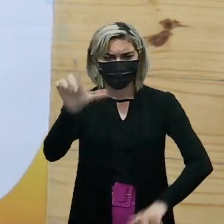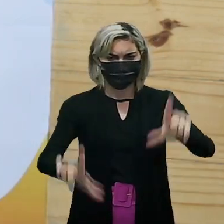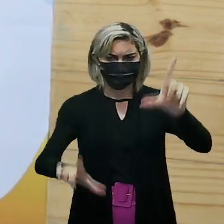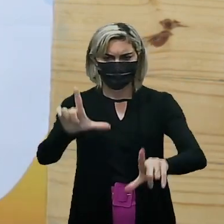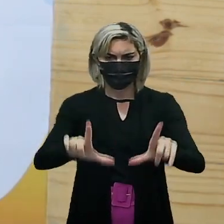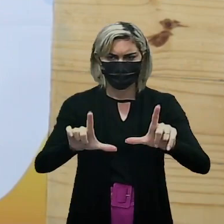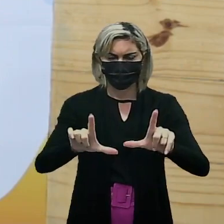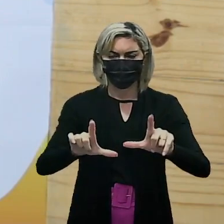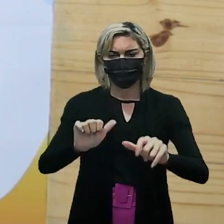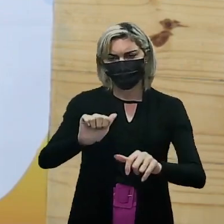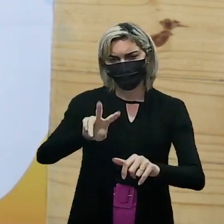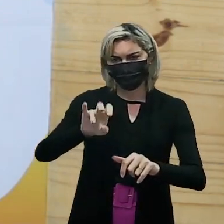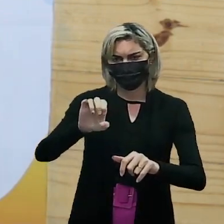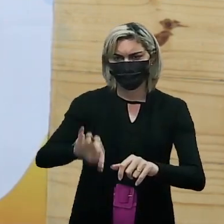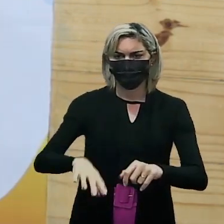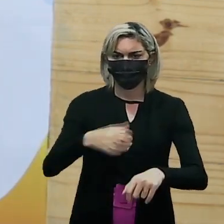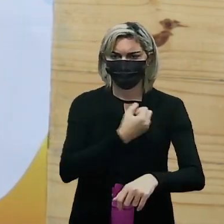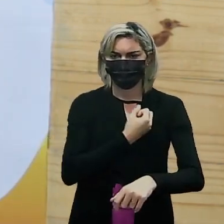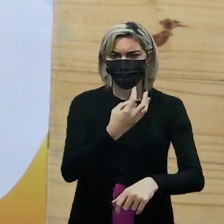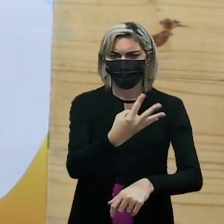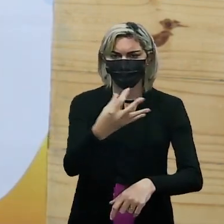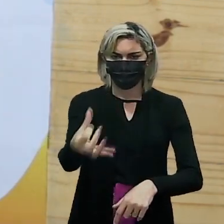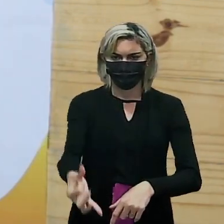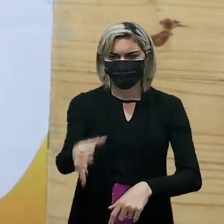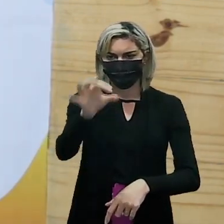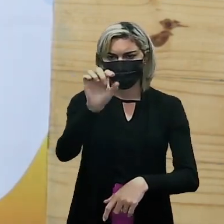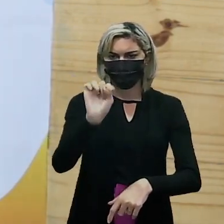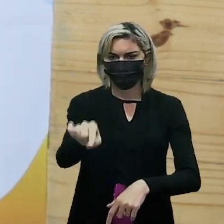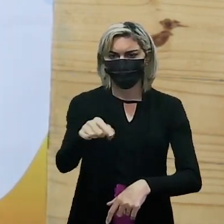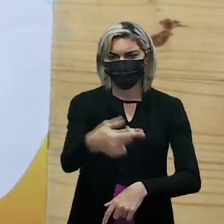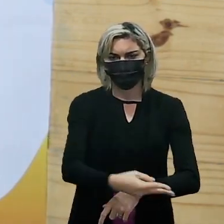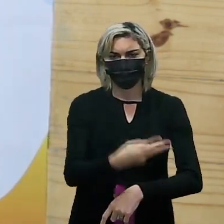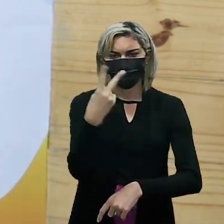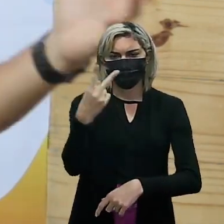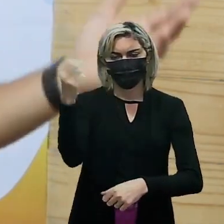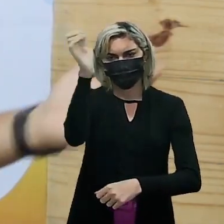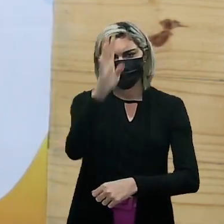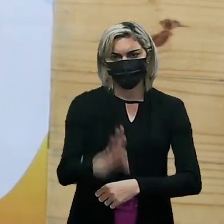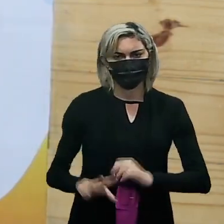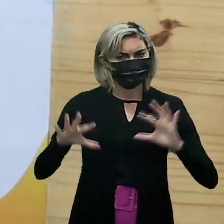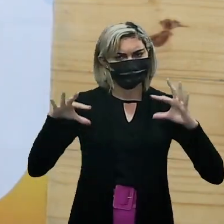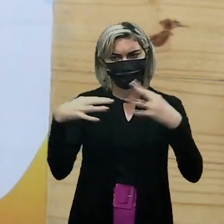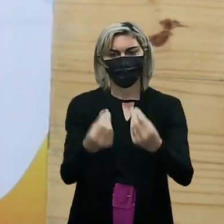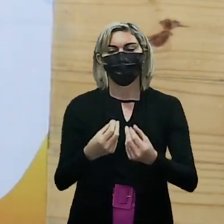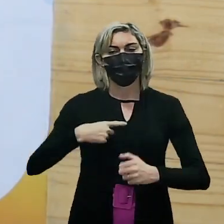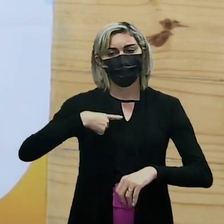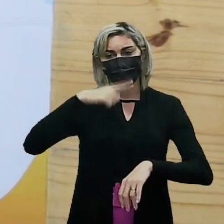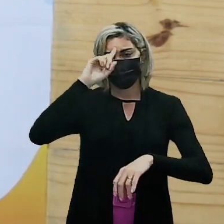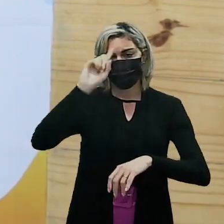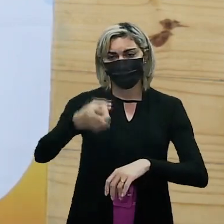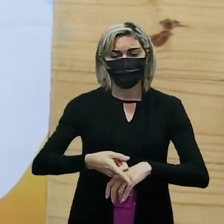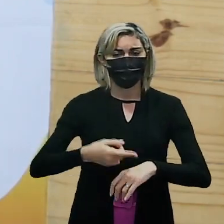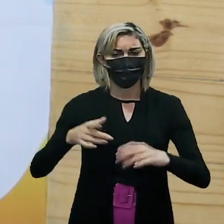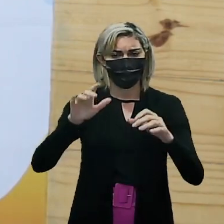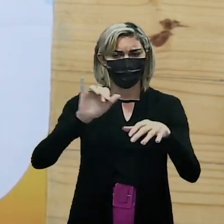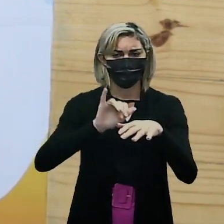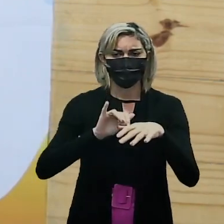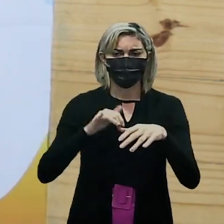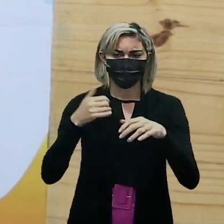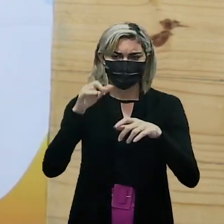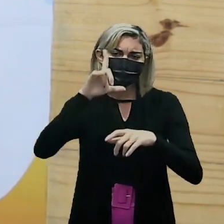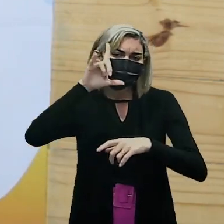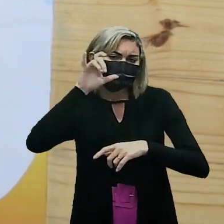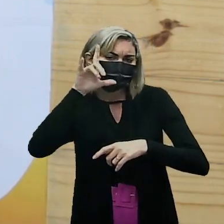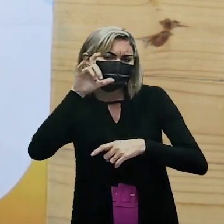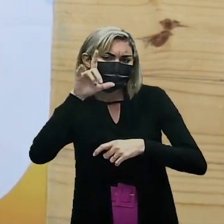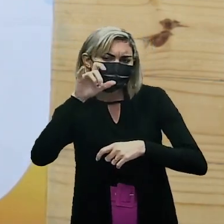aberta Canal 46.2 também, pra todo o Brasil Então, manda o teu alô no nosso Instagram Eu vou